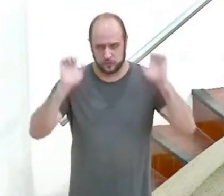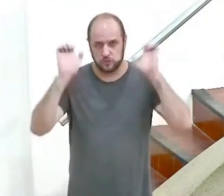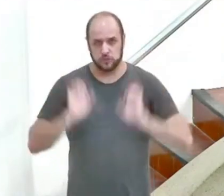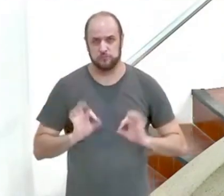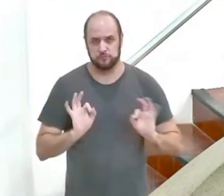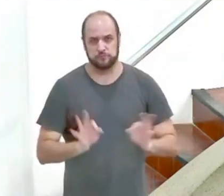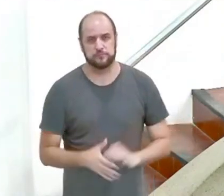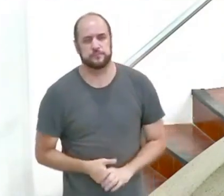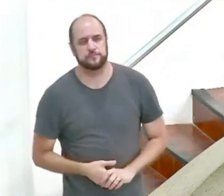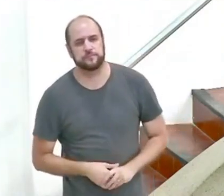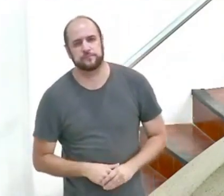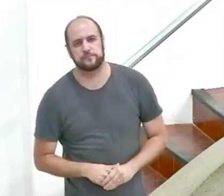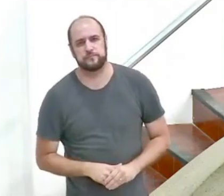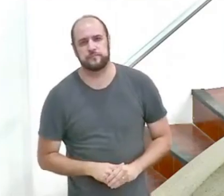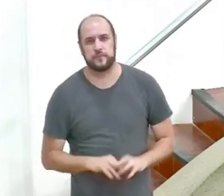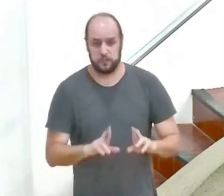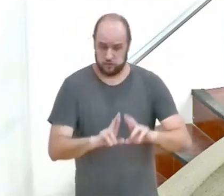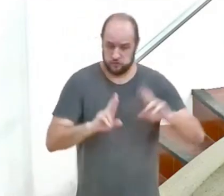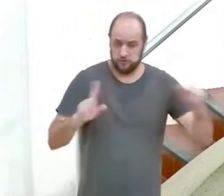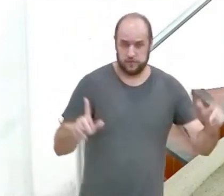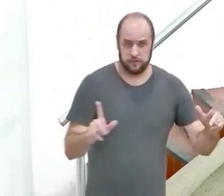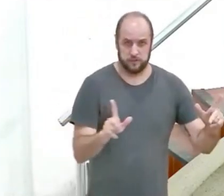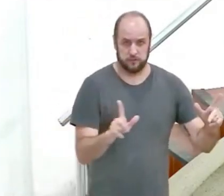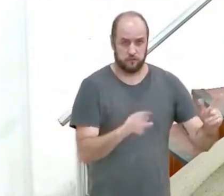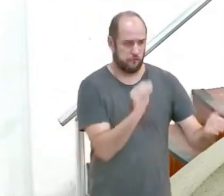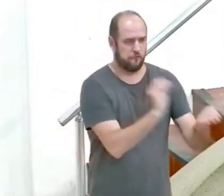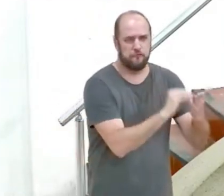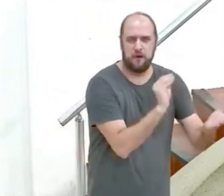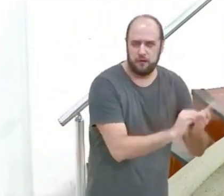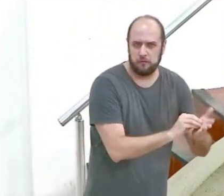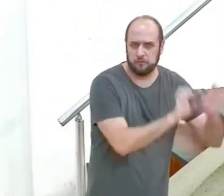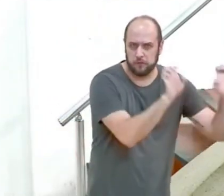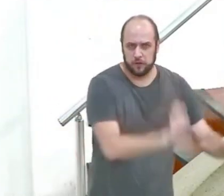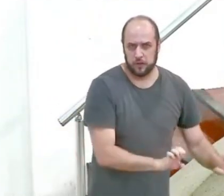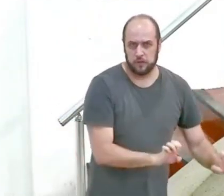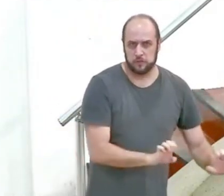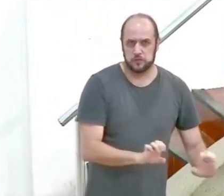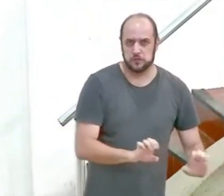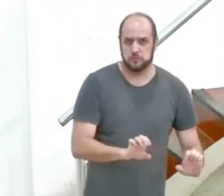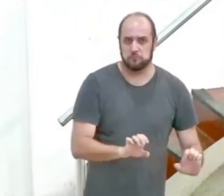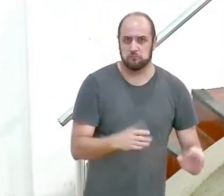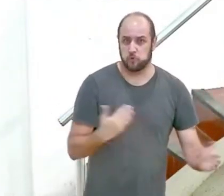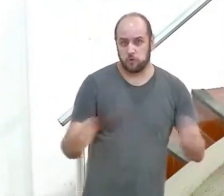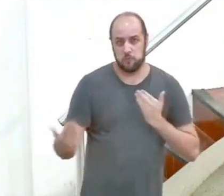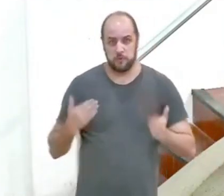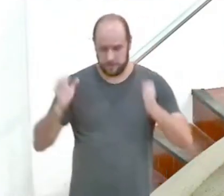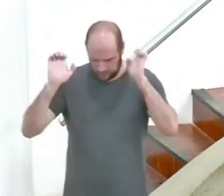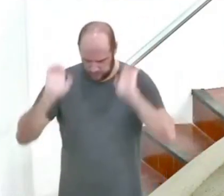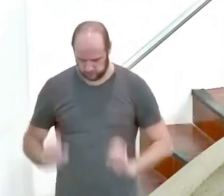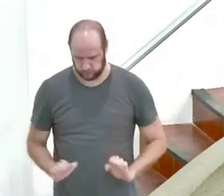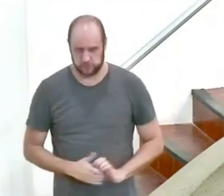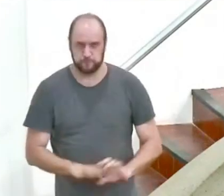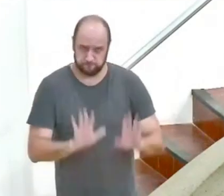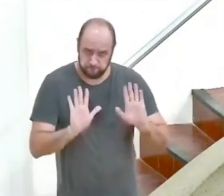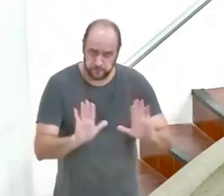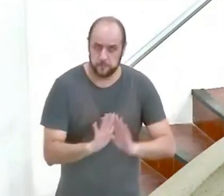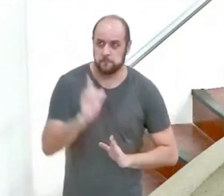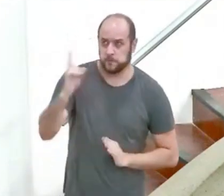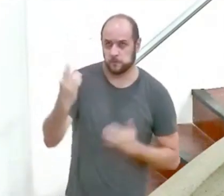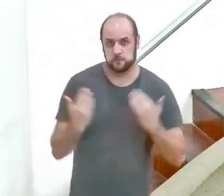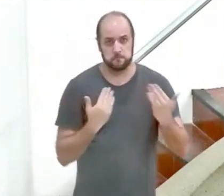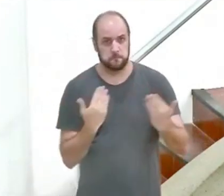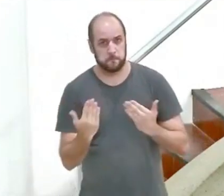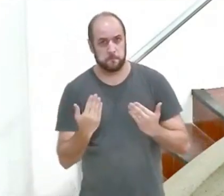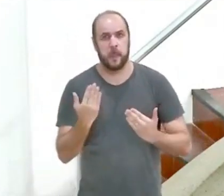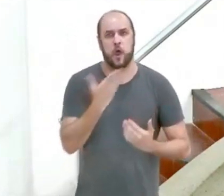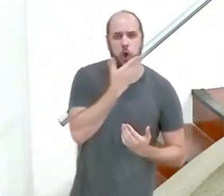é imoralidade. Como já descrevemos, o Senhor estabeleceu a relação entre o homem e a mulher para